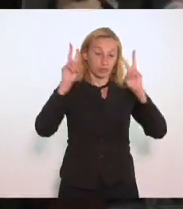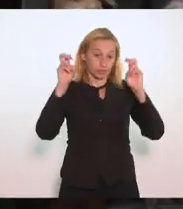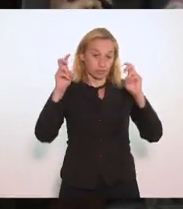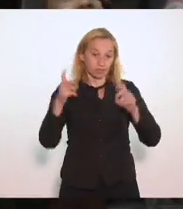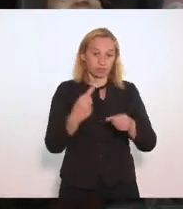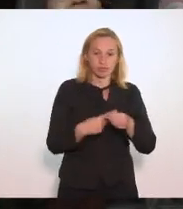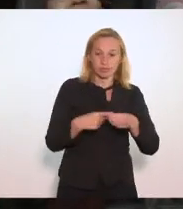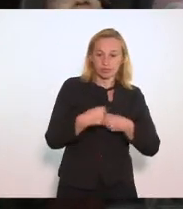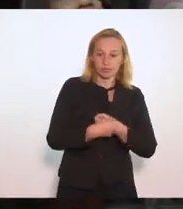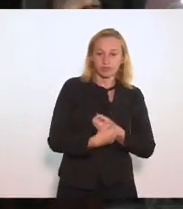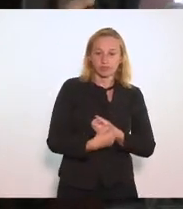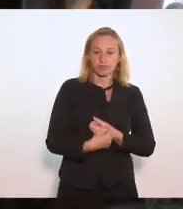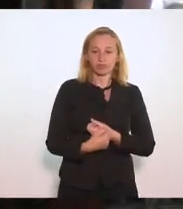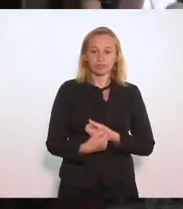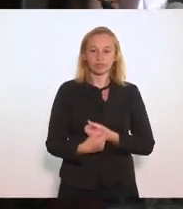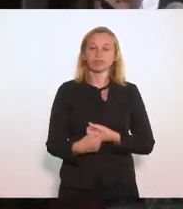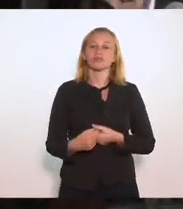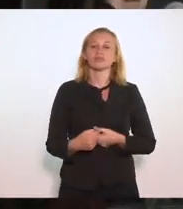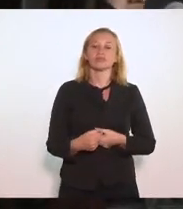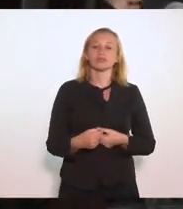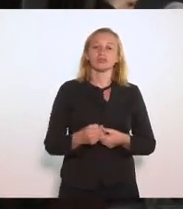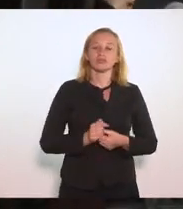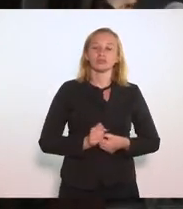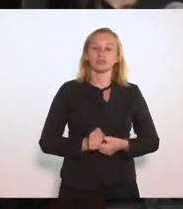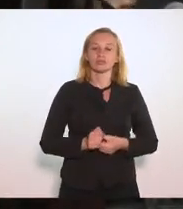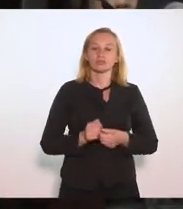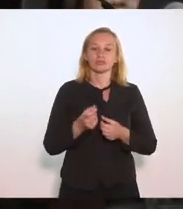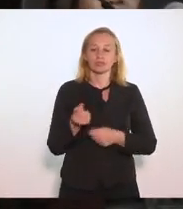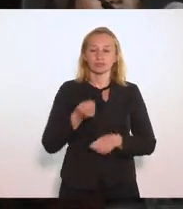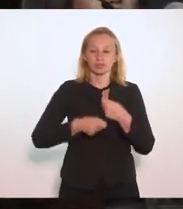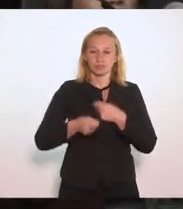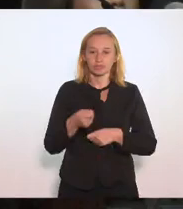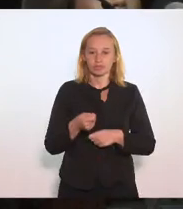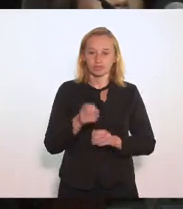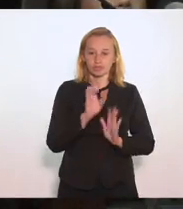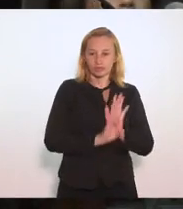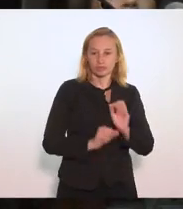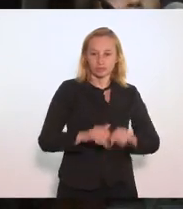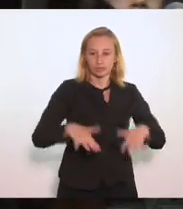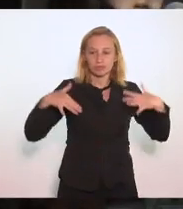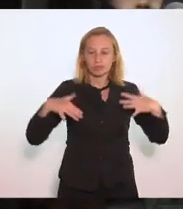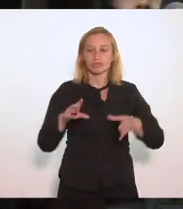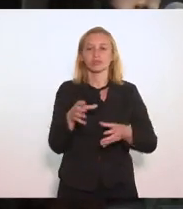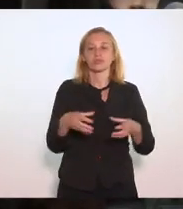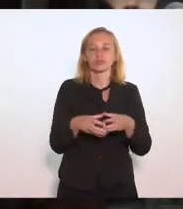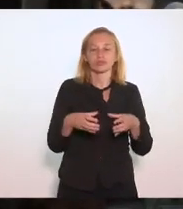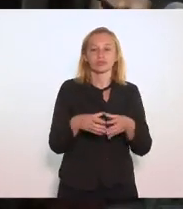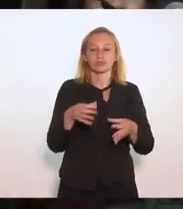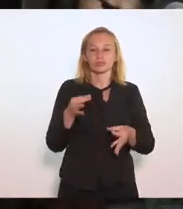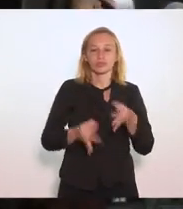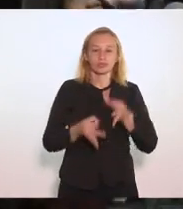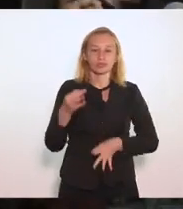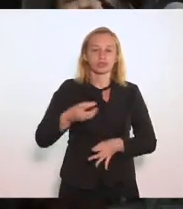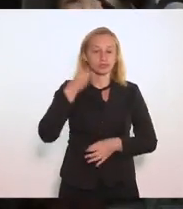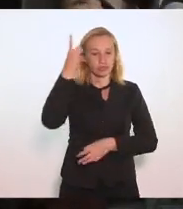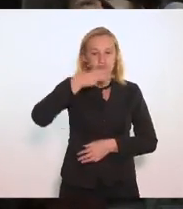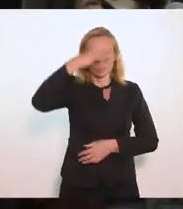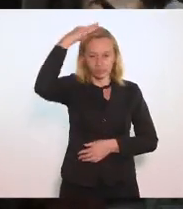municipais tributação e orçamento às emendas de plenário para emitir parecer pela comissão de condição de justiça do deputado Márcio Pacheco